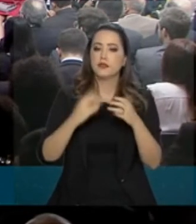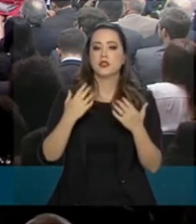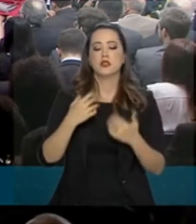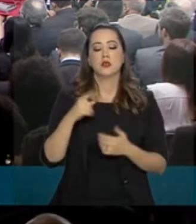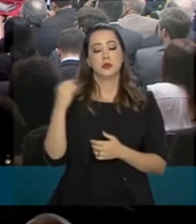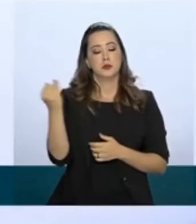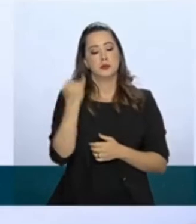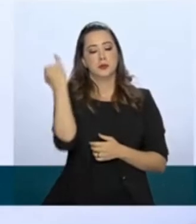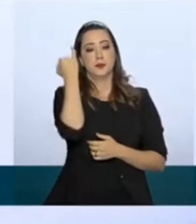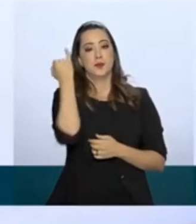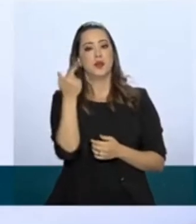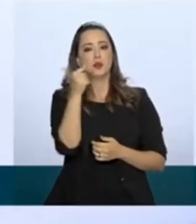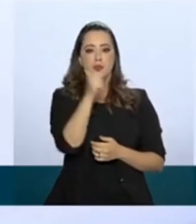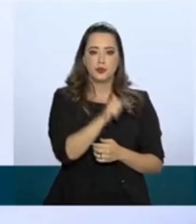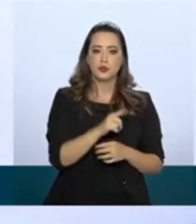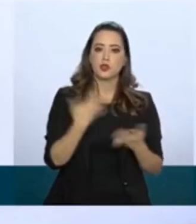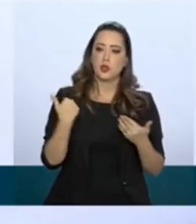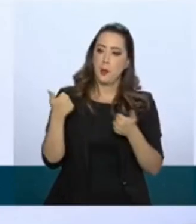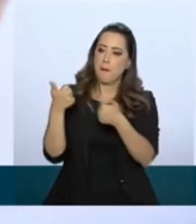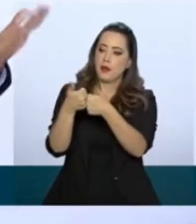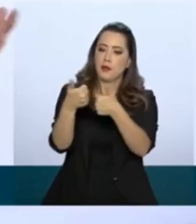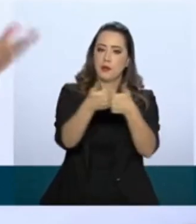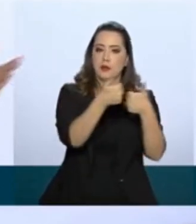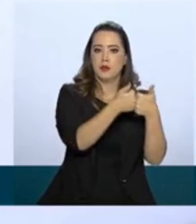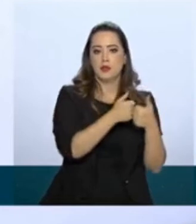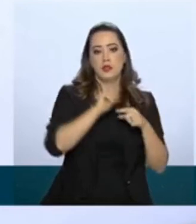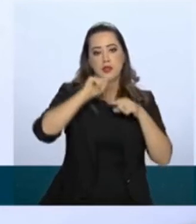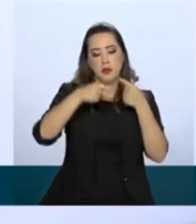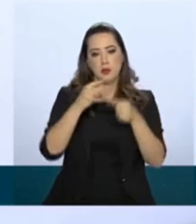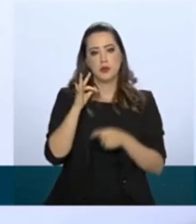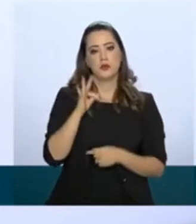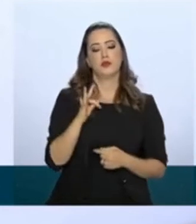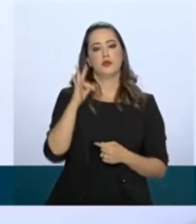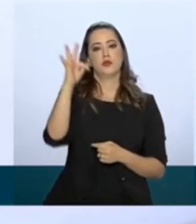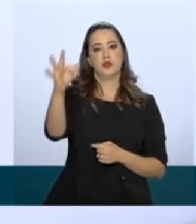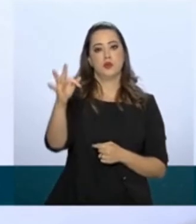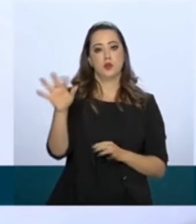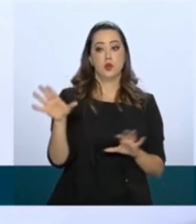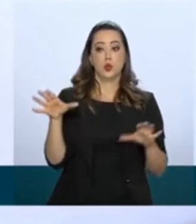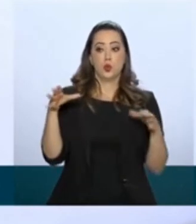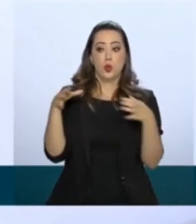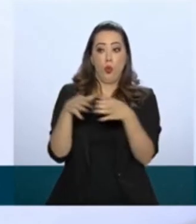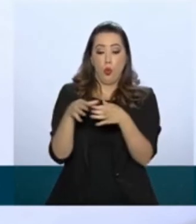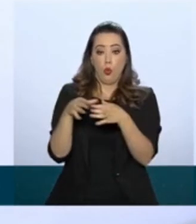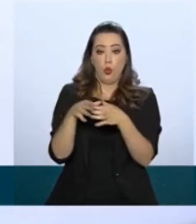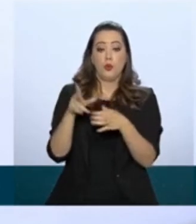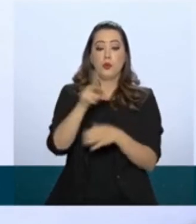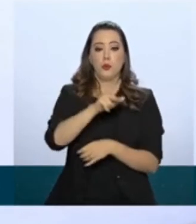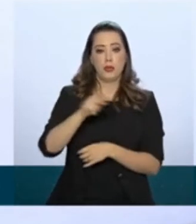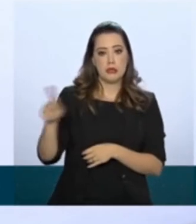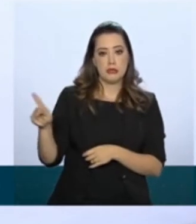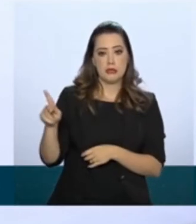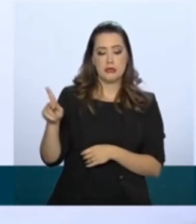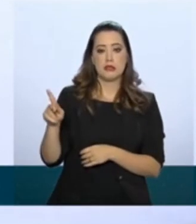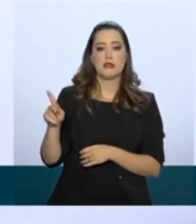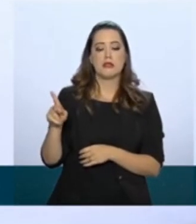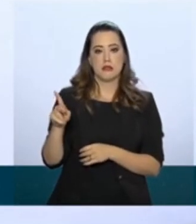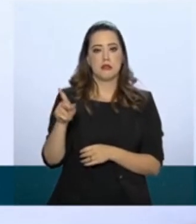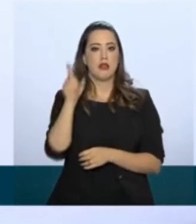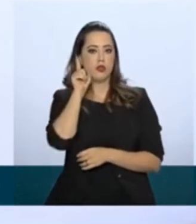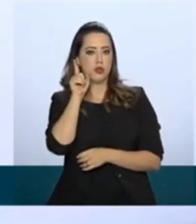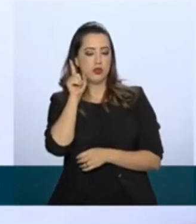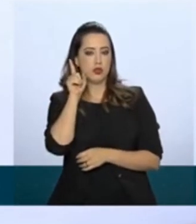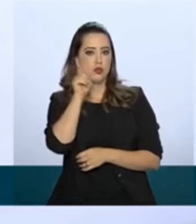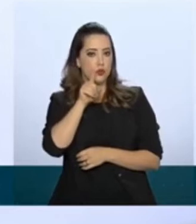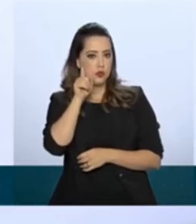entre outras coisas, se aproximou, né, depois, no futuro, da família do presidente norte-americano.